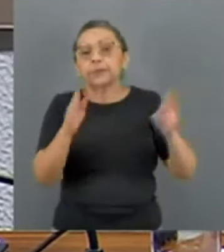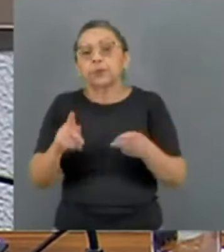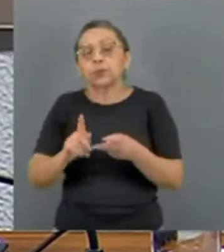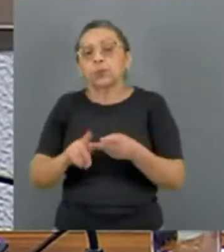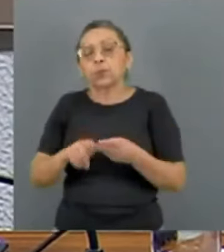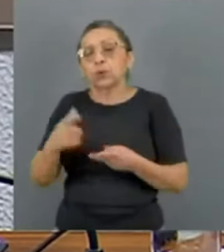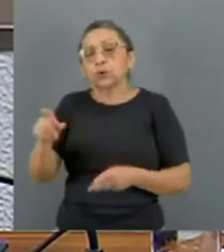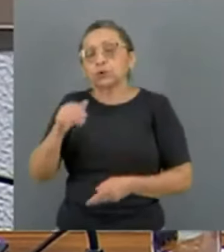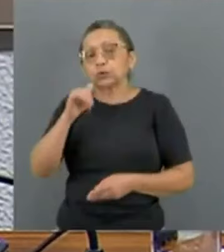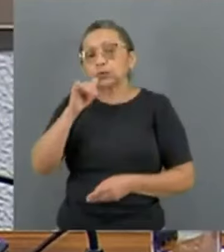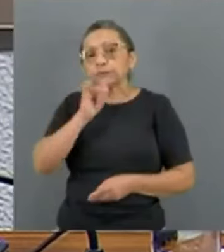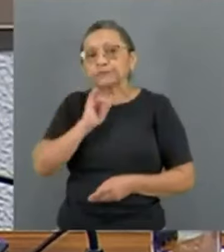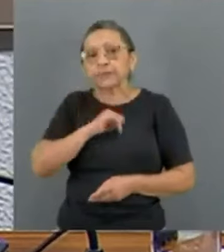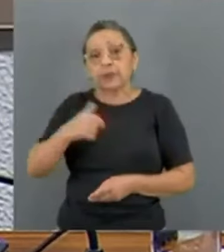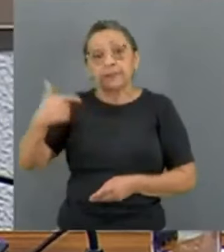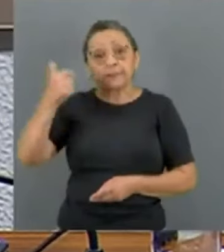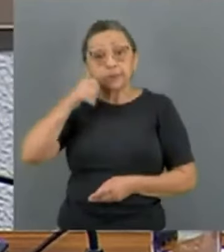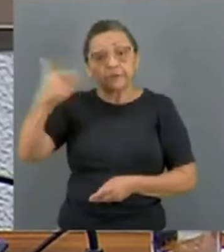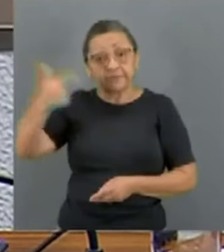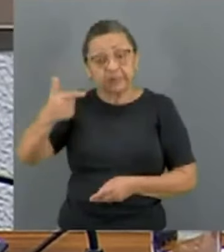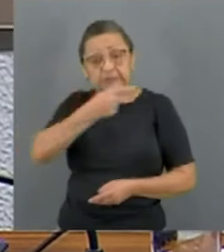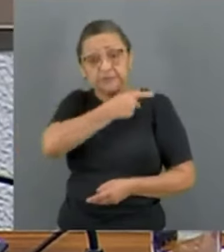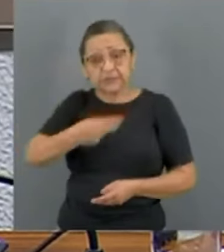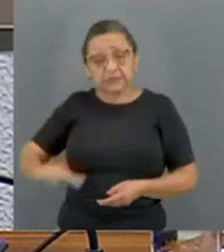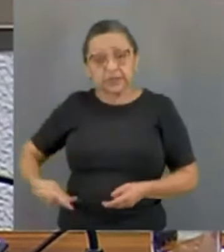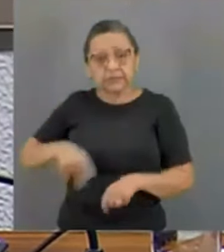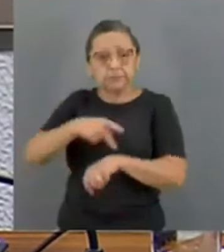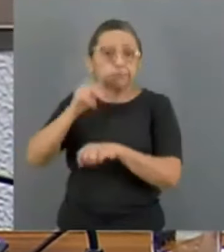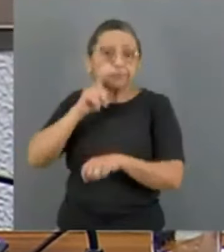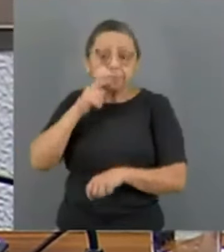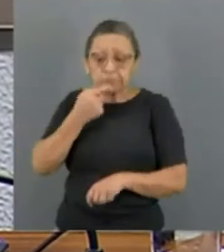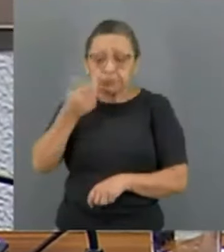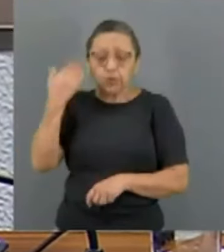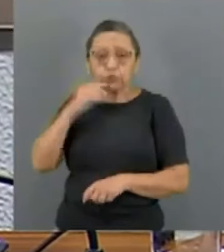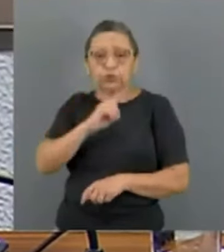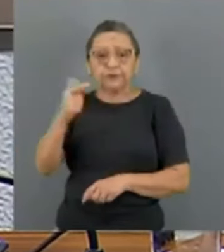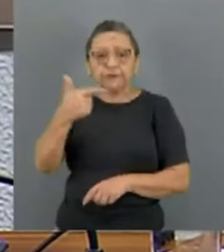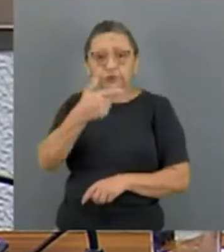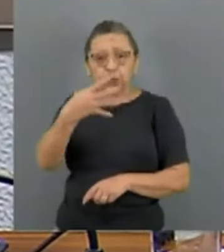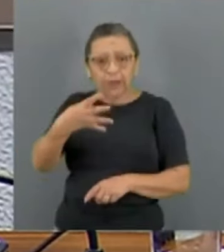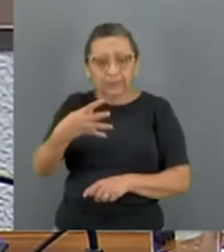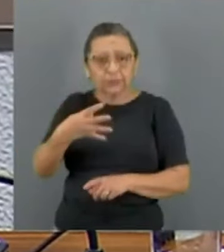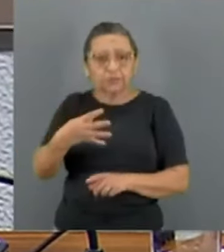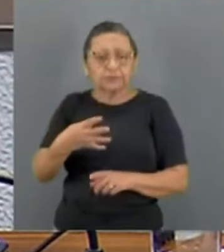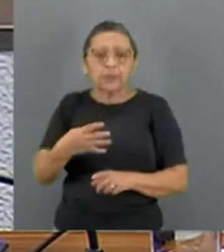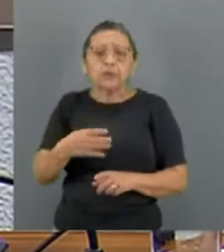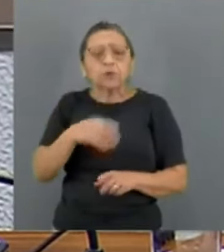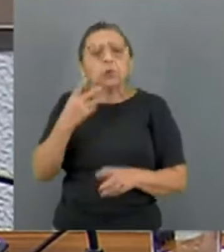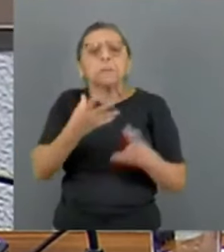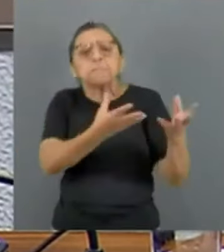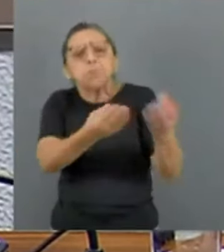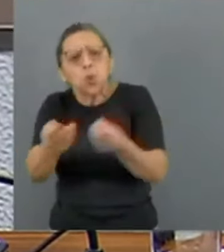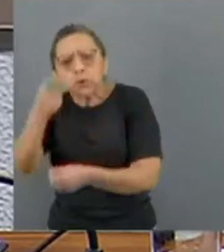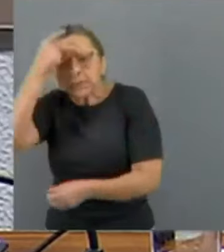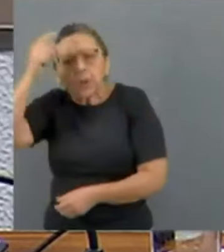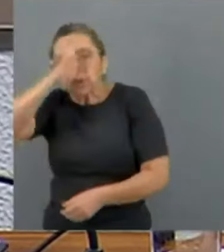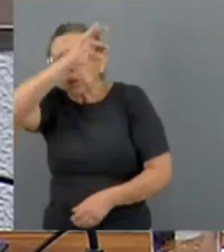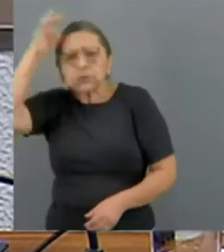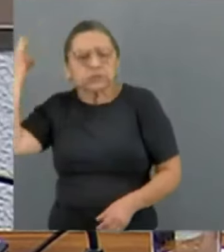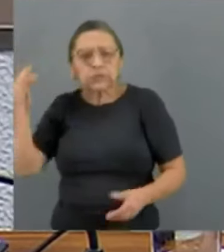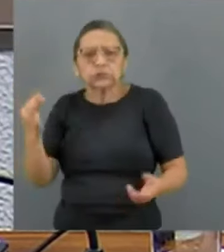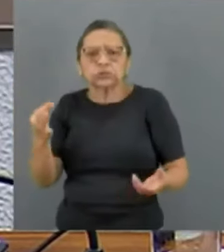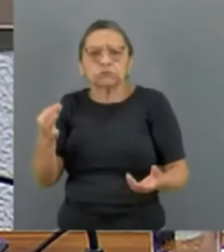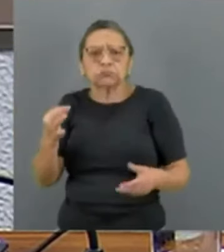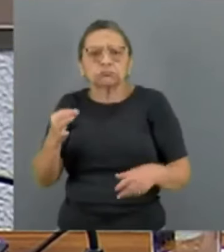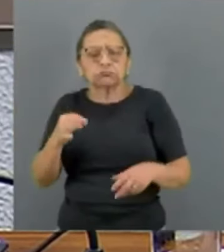-presidente dos Estados Unidos afirmou agora, no dia 4 de março, que muitos inocentes palestinos foram mortos e que a nossa humanidade